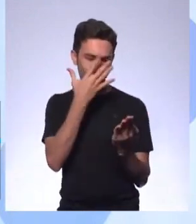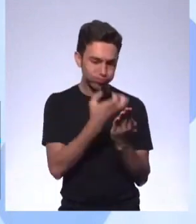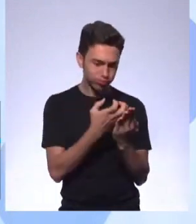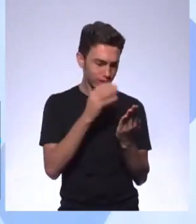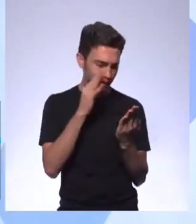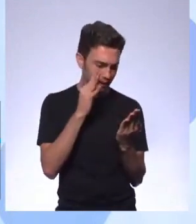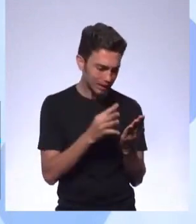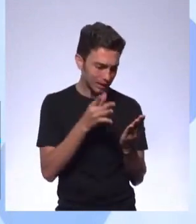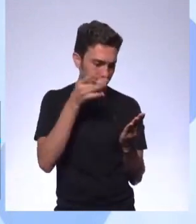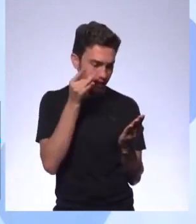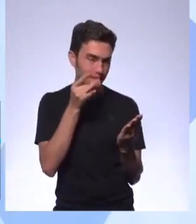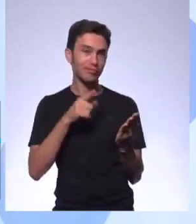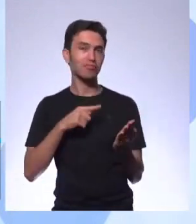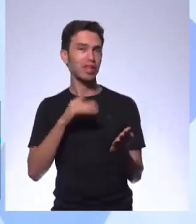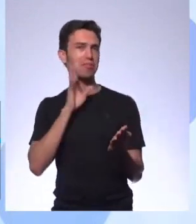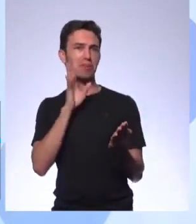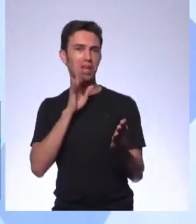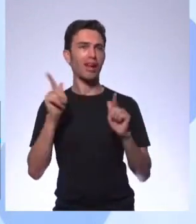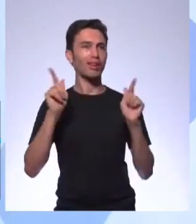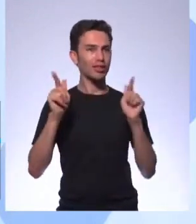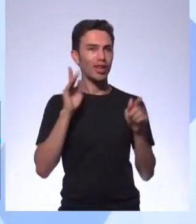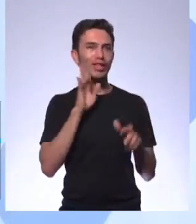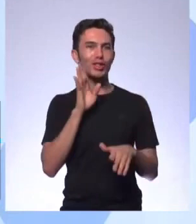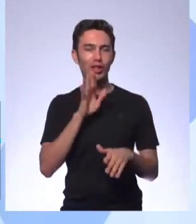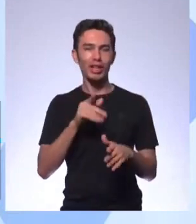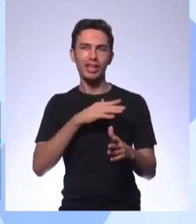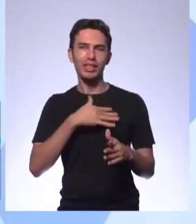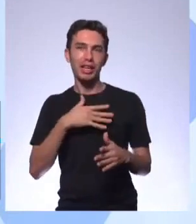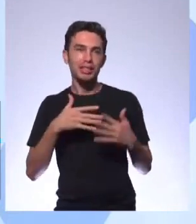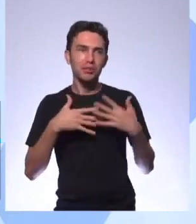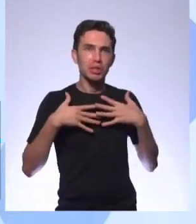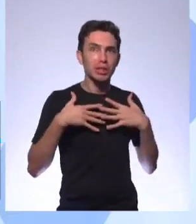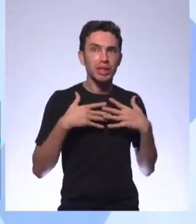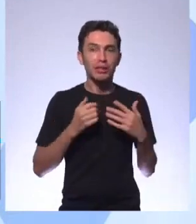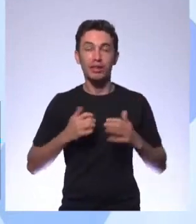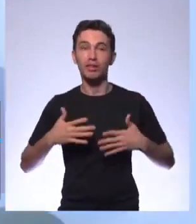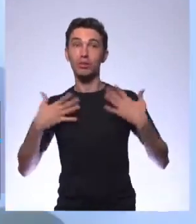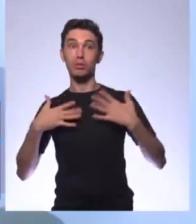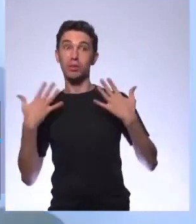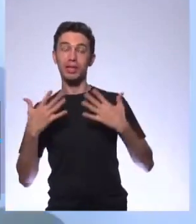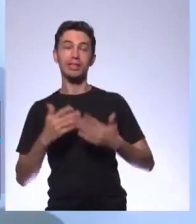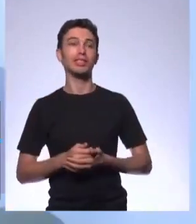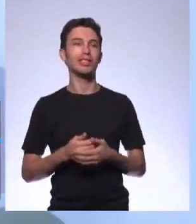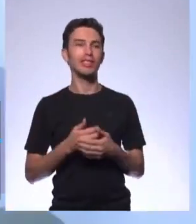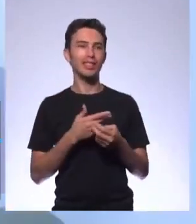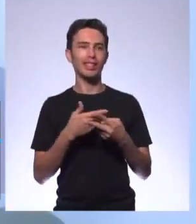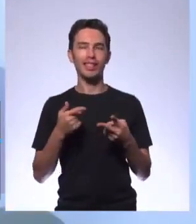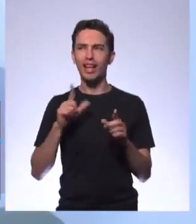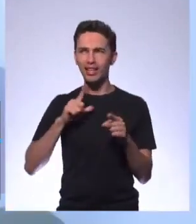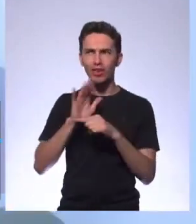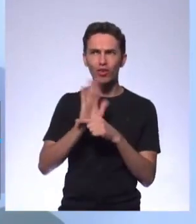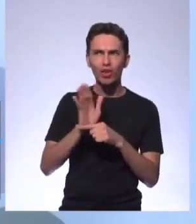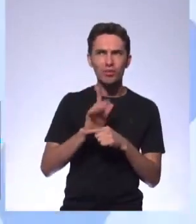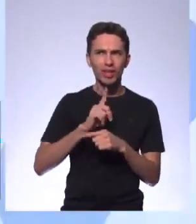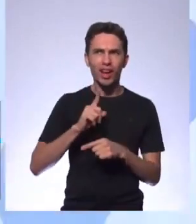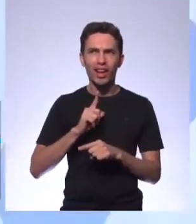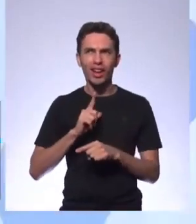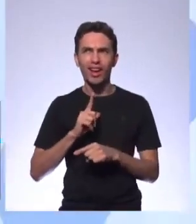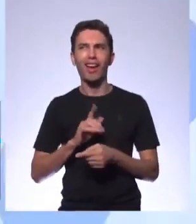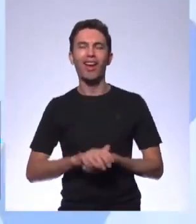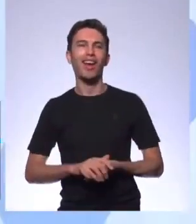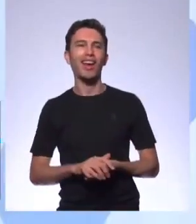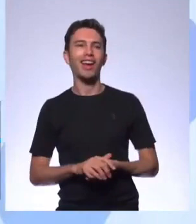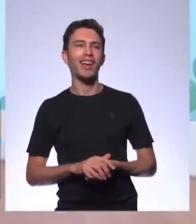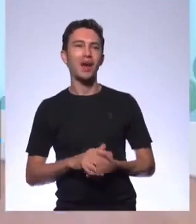bacana, é um livro bem divertido de ser lido. Tem mistério, tem suspense, tem ação. assistir ao filme, tem a com o filme, professor? Tem, tem a